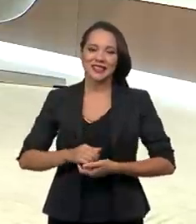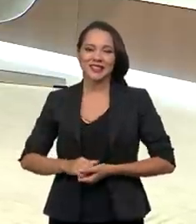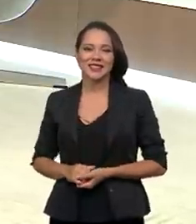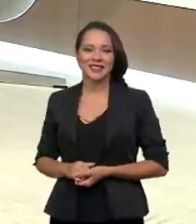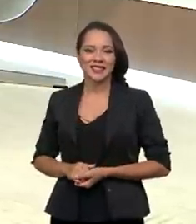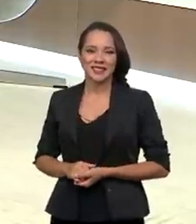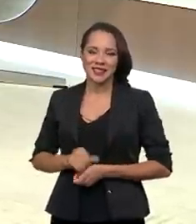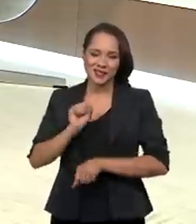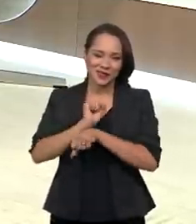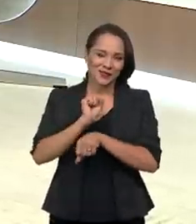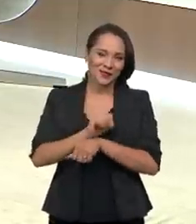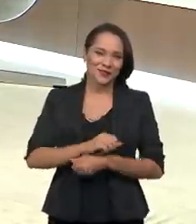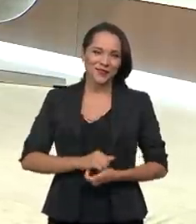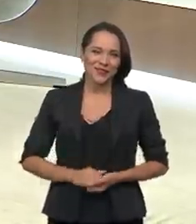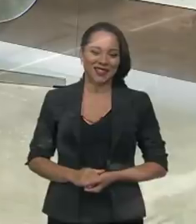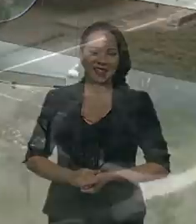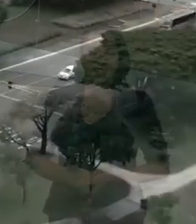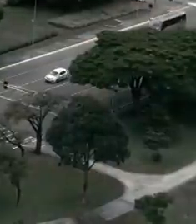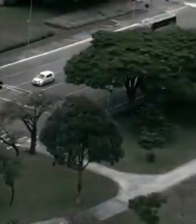Pauta. Não saia daí.